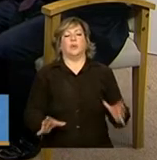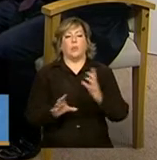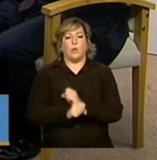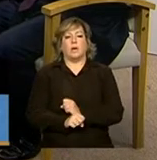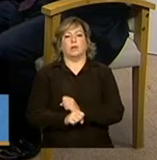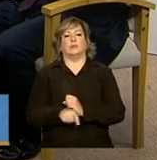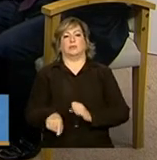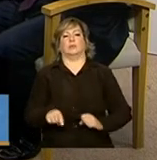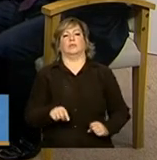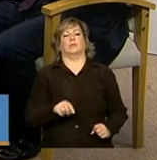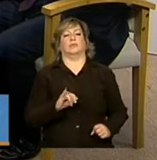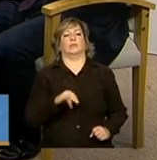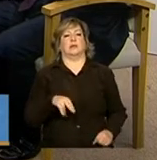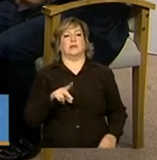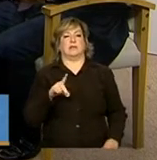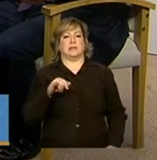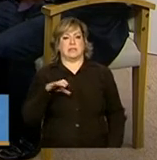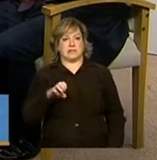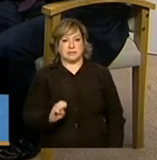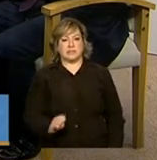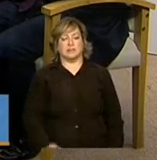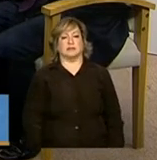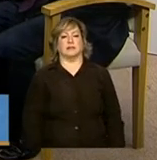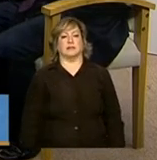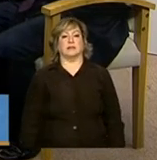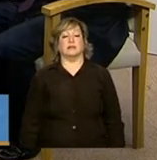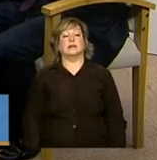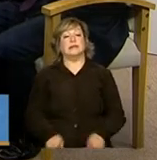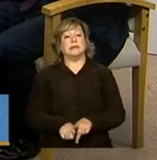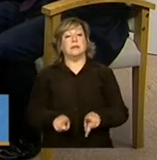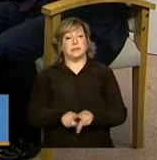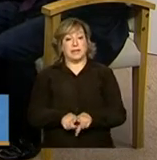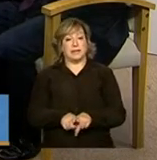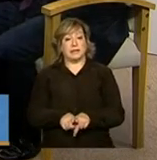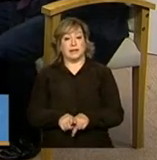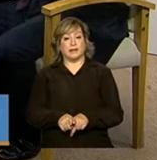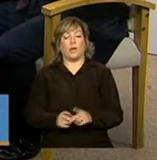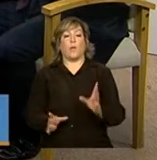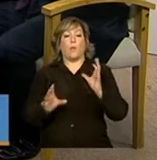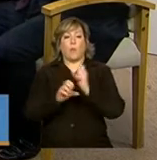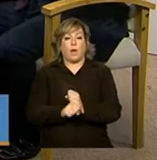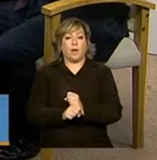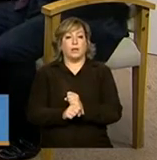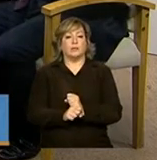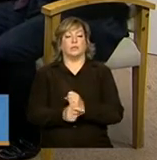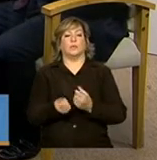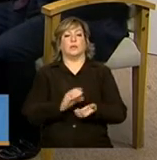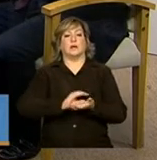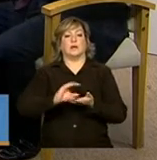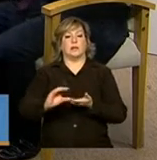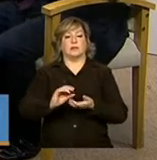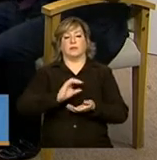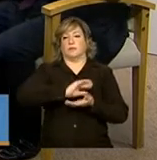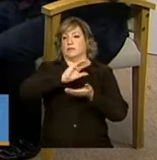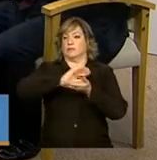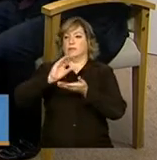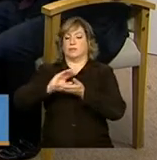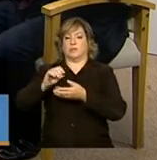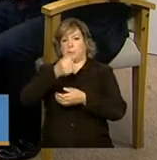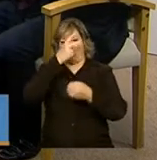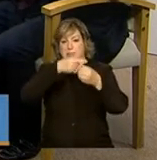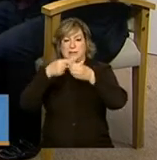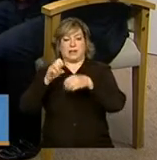do índice. E, por consequência, no cálculo dos recursos que são repassados aos municípios e estados.